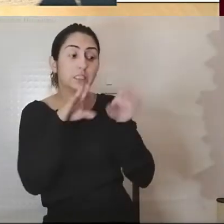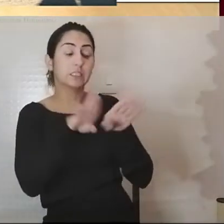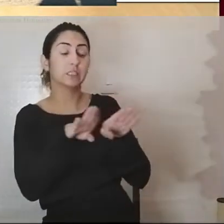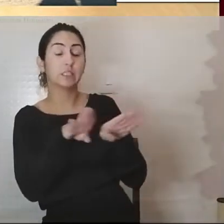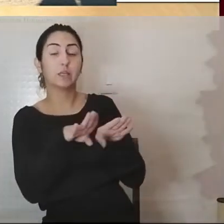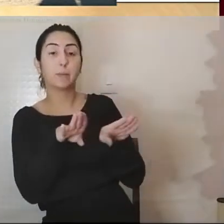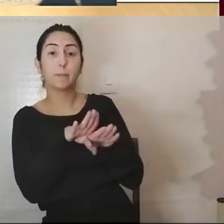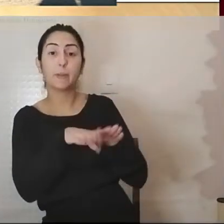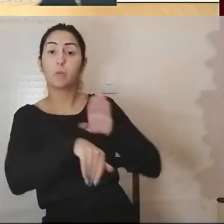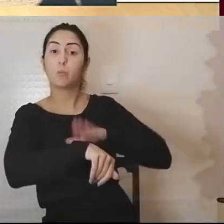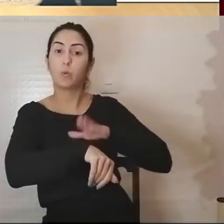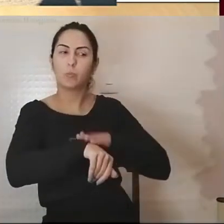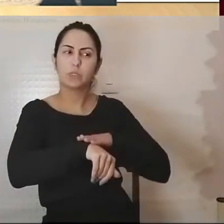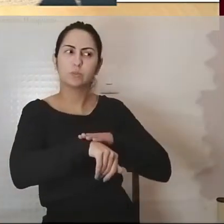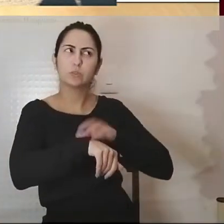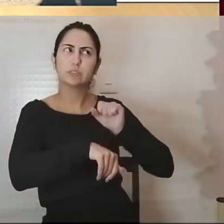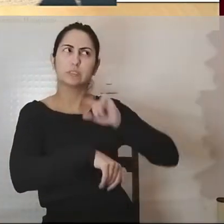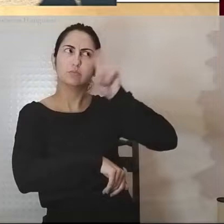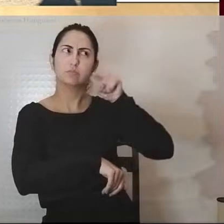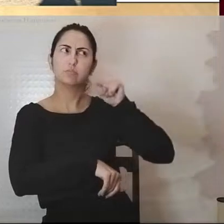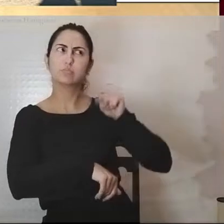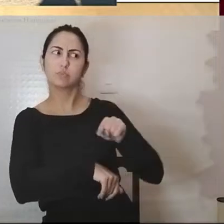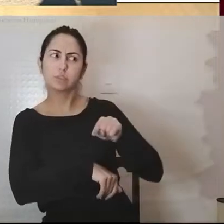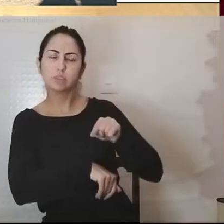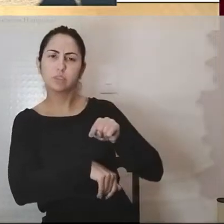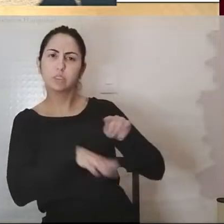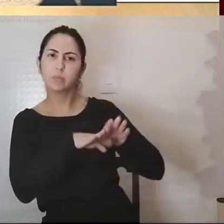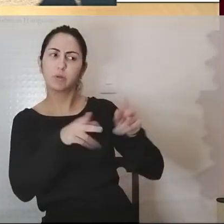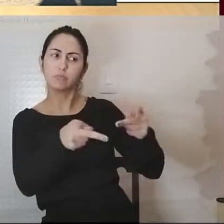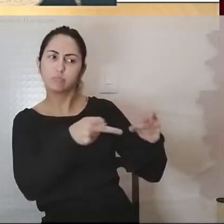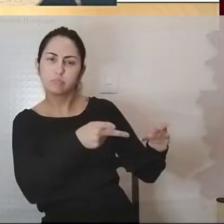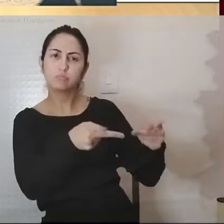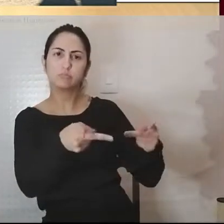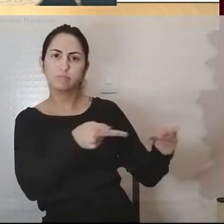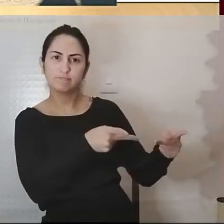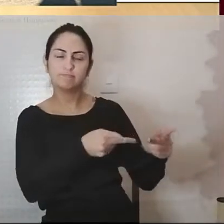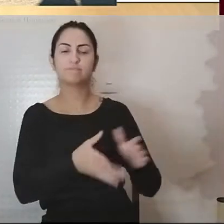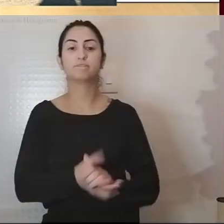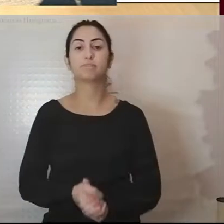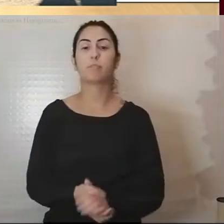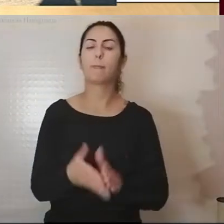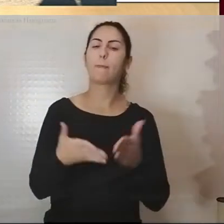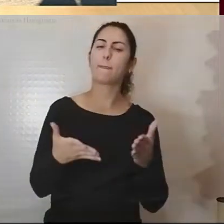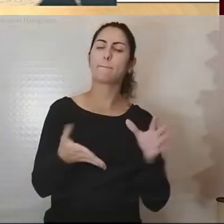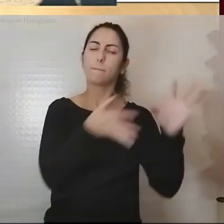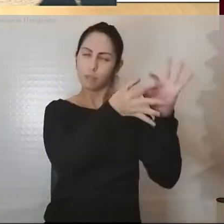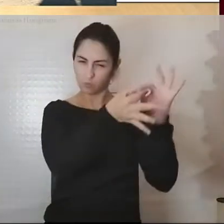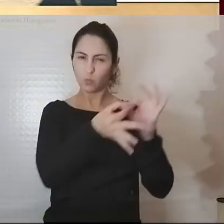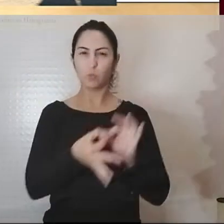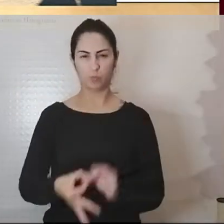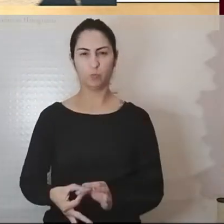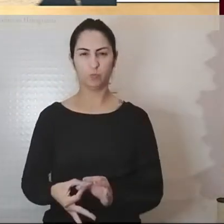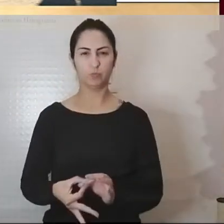momentos de dúvidas e às hesitações. E, neste contexto,